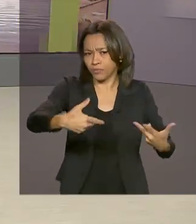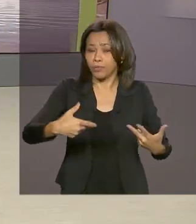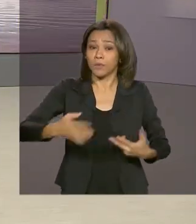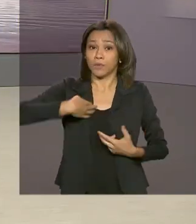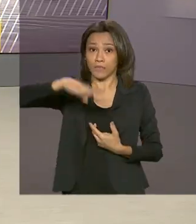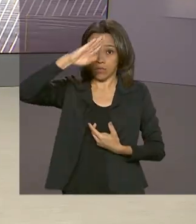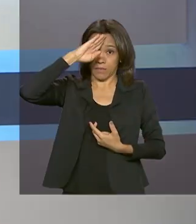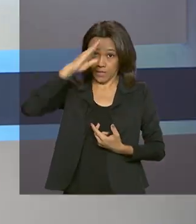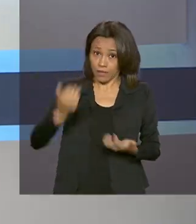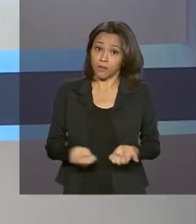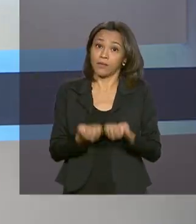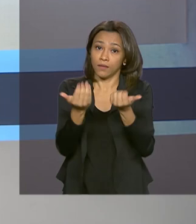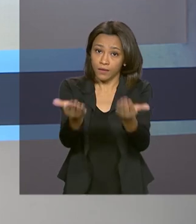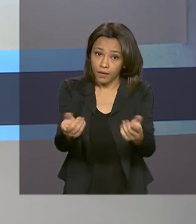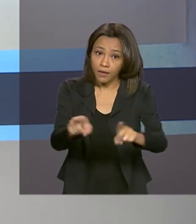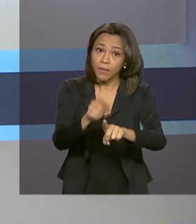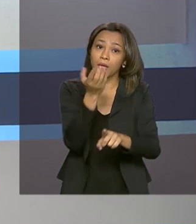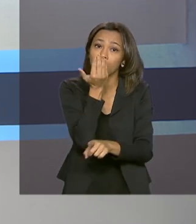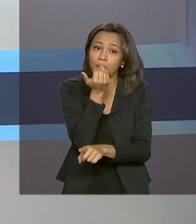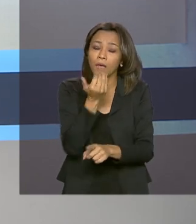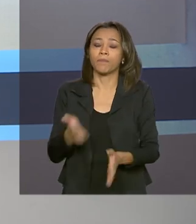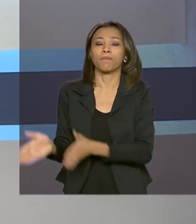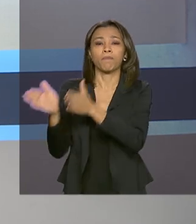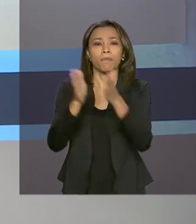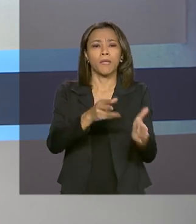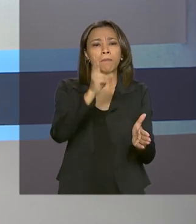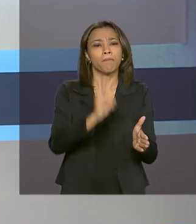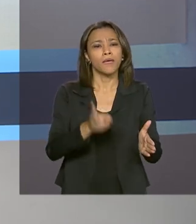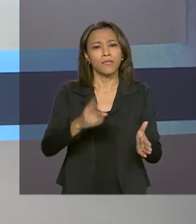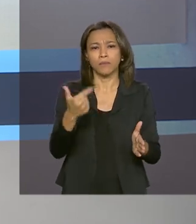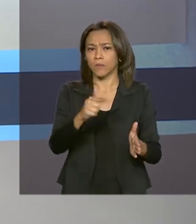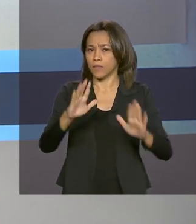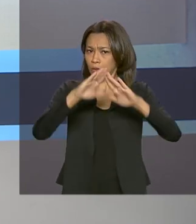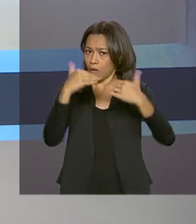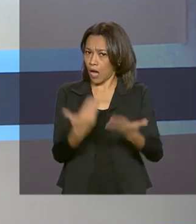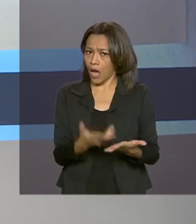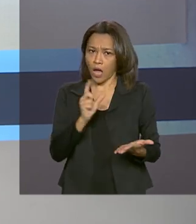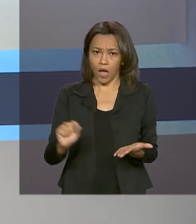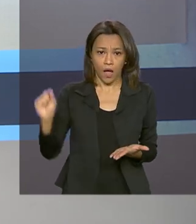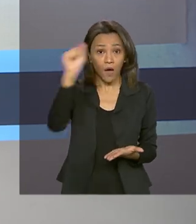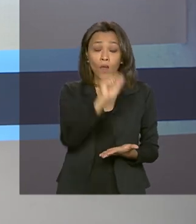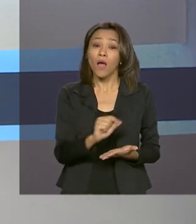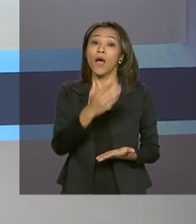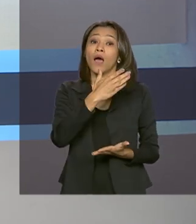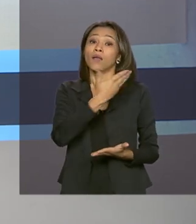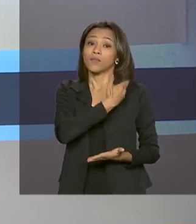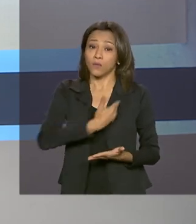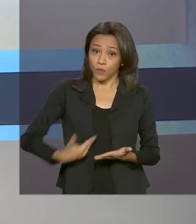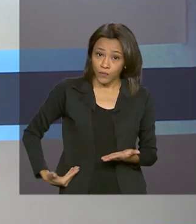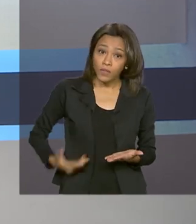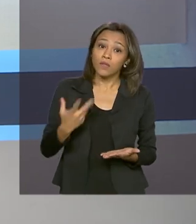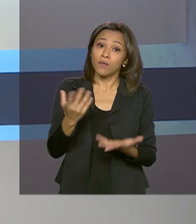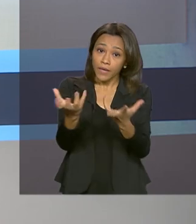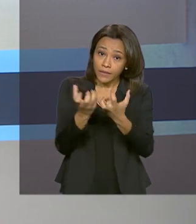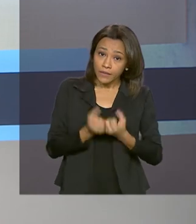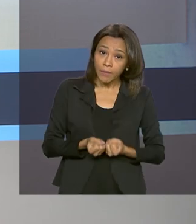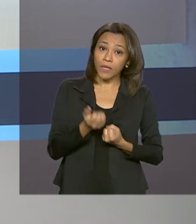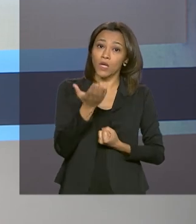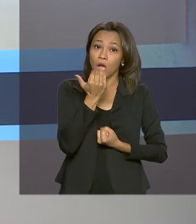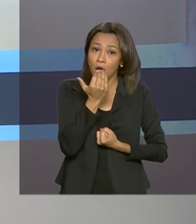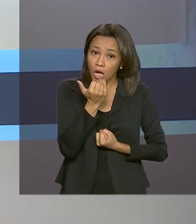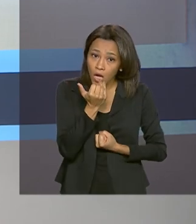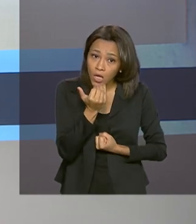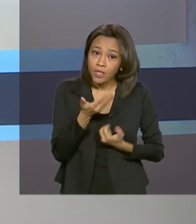alimentos. mesmo sem aula, as escolas públicas estão recebendo recursos da merenda e fazem cidades